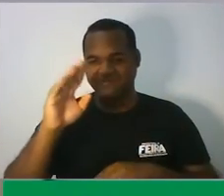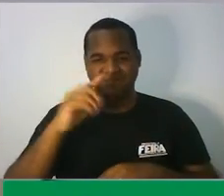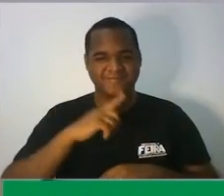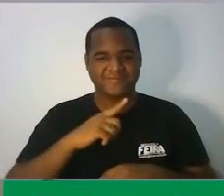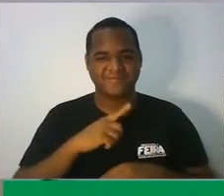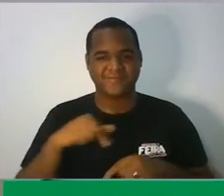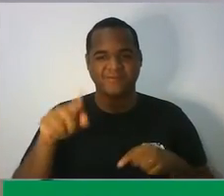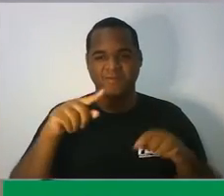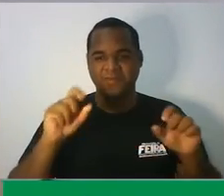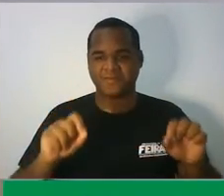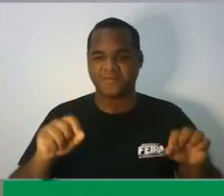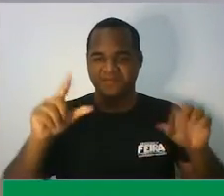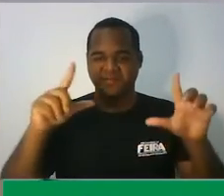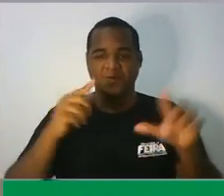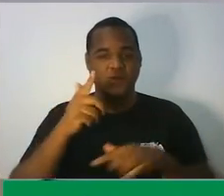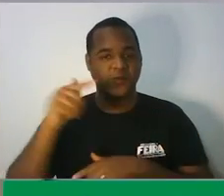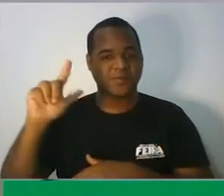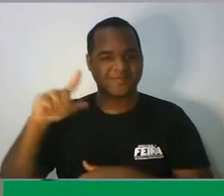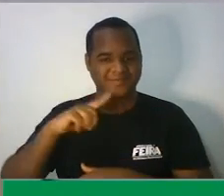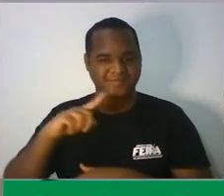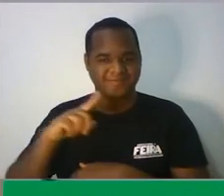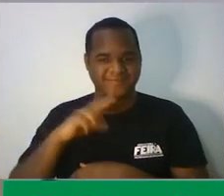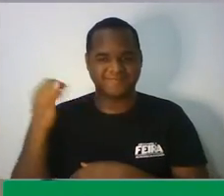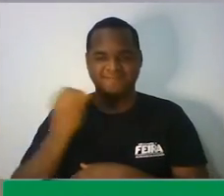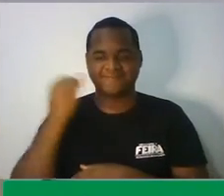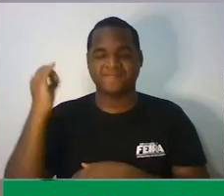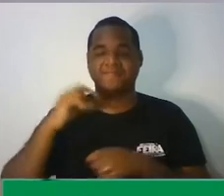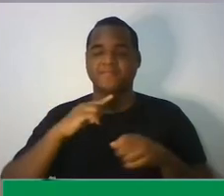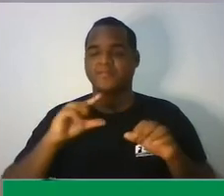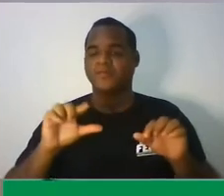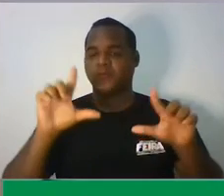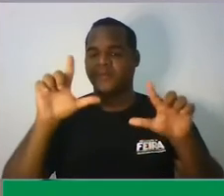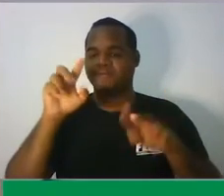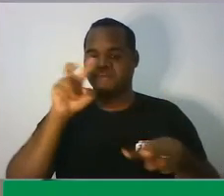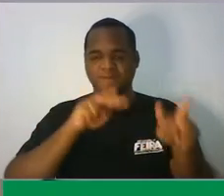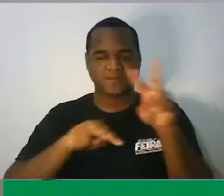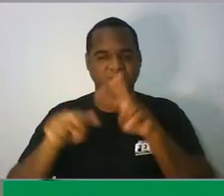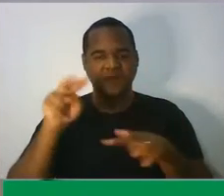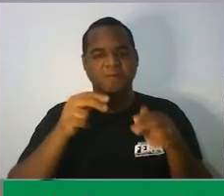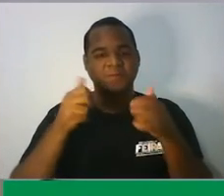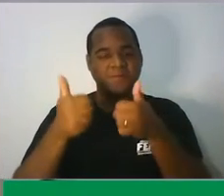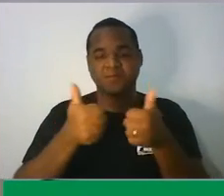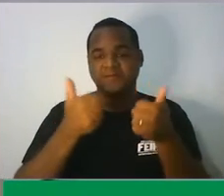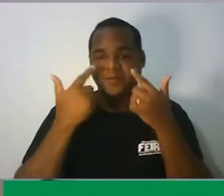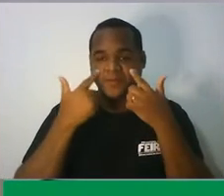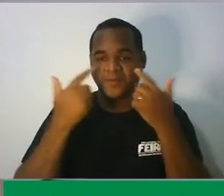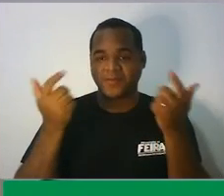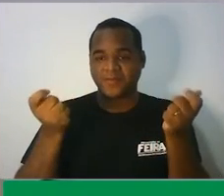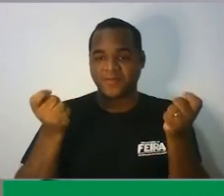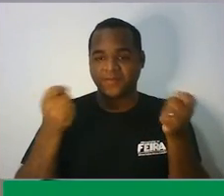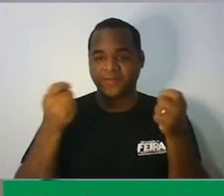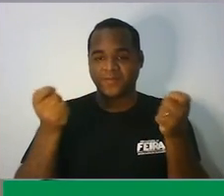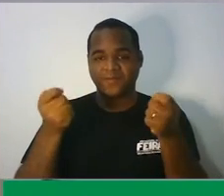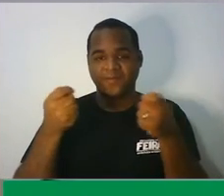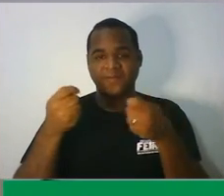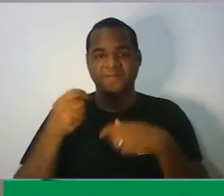projetar a nossa tela, o nosso quadro virtual, que é onde a gente vai